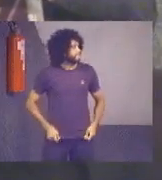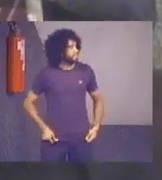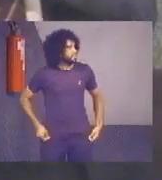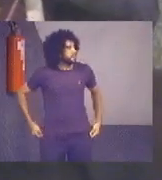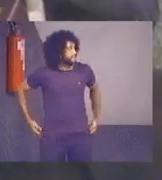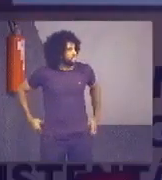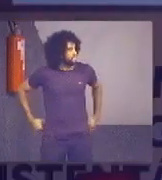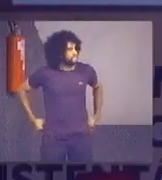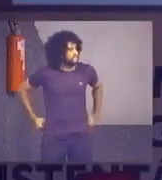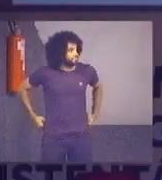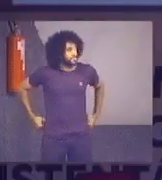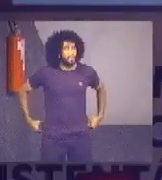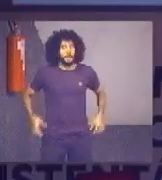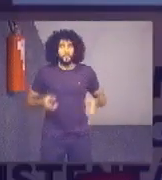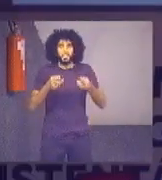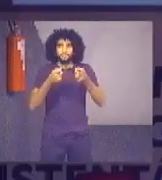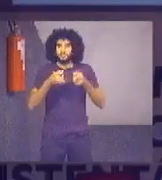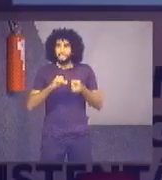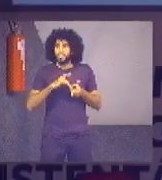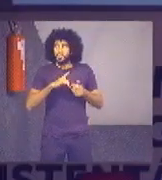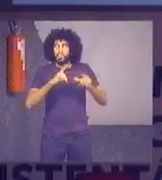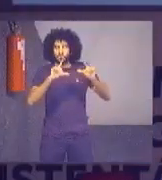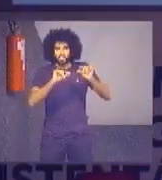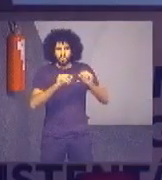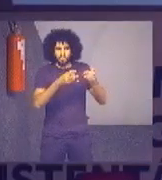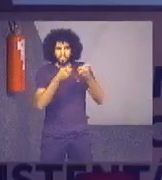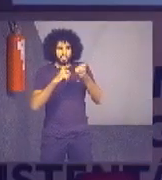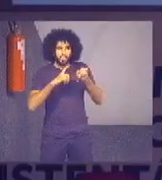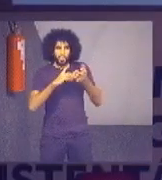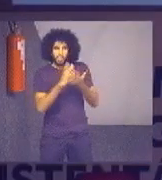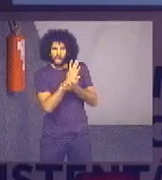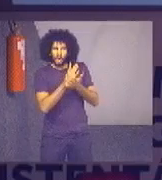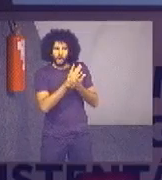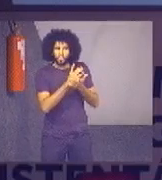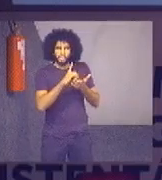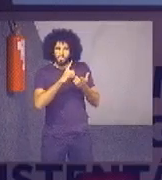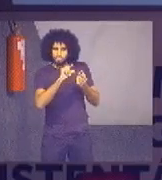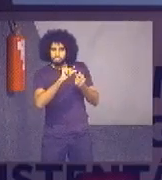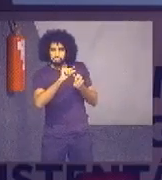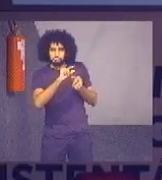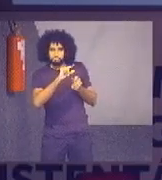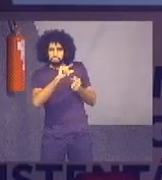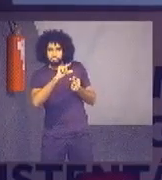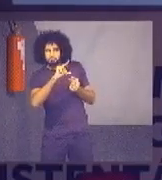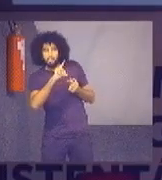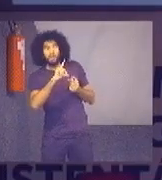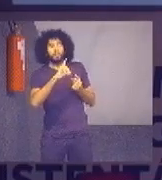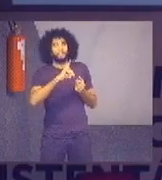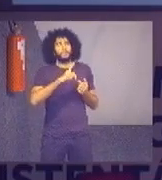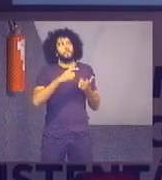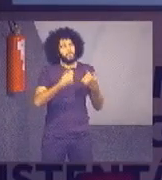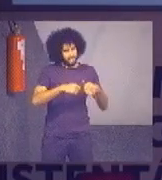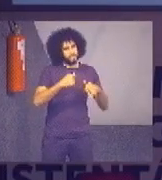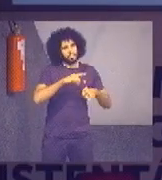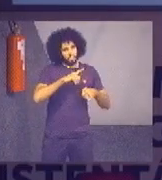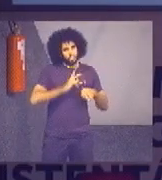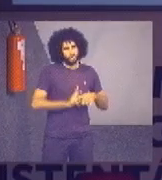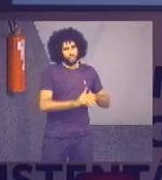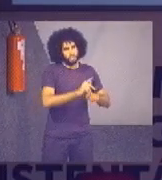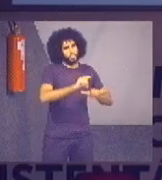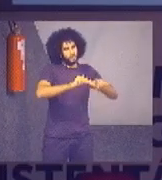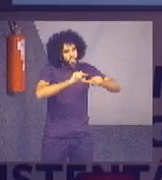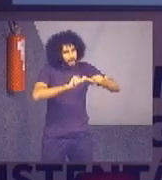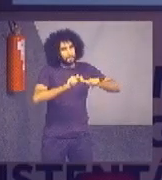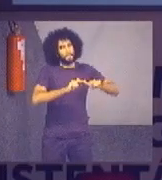tido aquela redução, se a gente olhar por tribunal, gente vai ver que algum tribunal ou outro aumentou. Então, gente ainda tem uma margem de trabalho também, de manobra. Então,